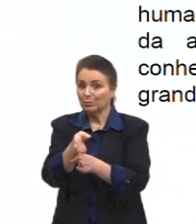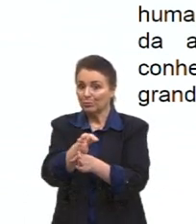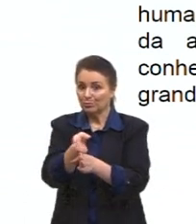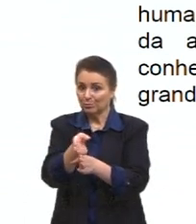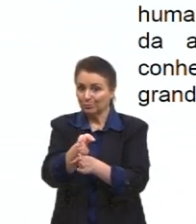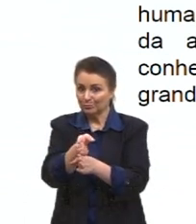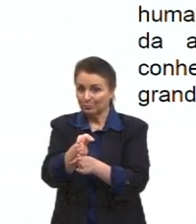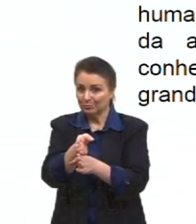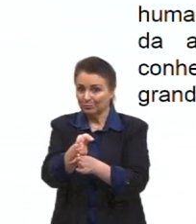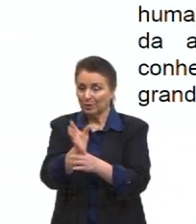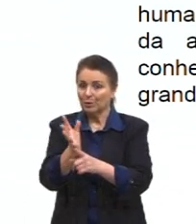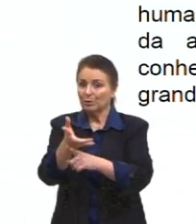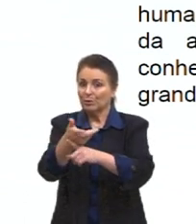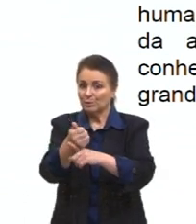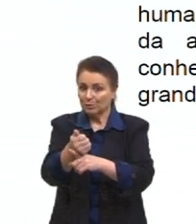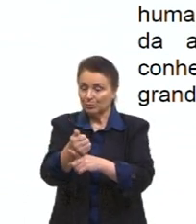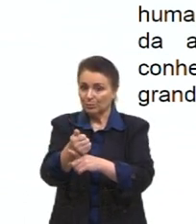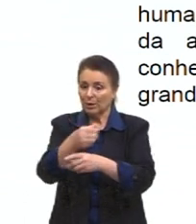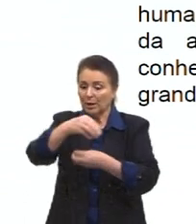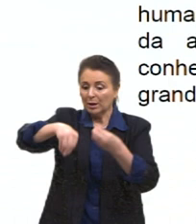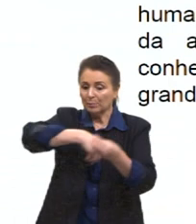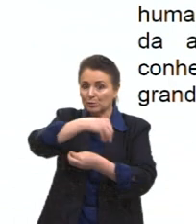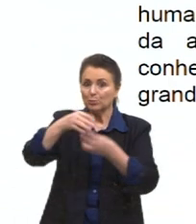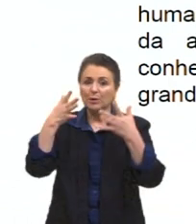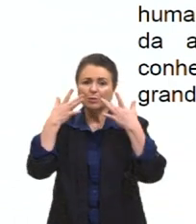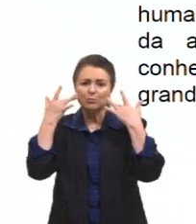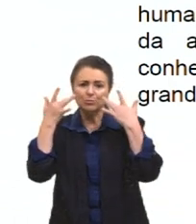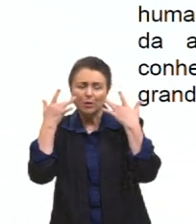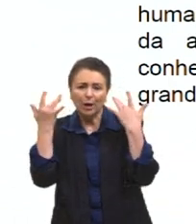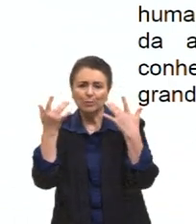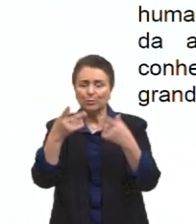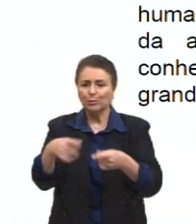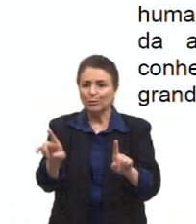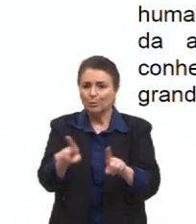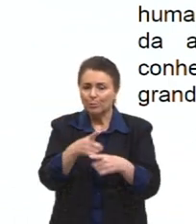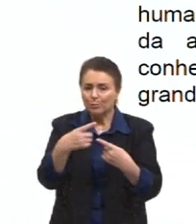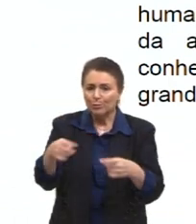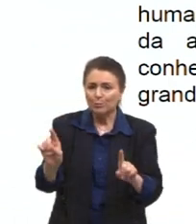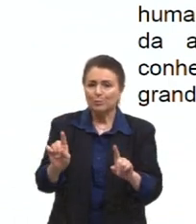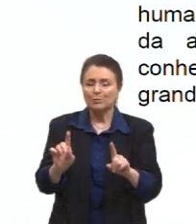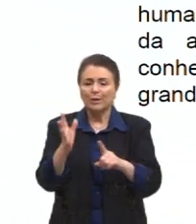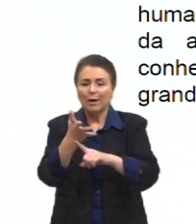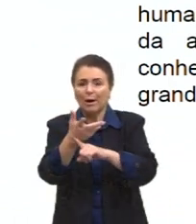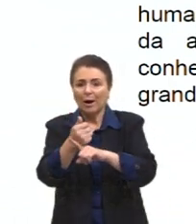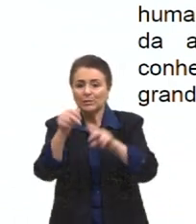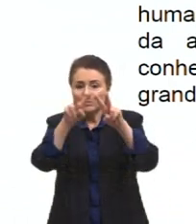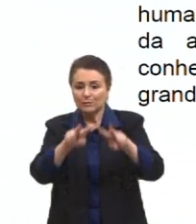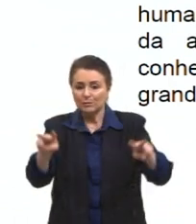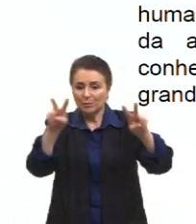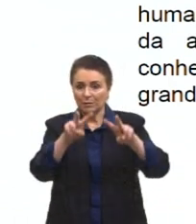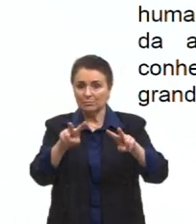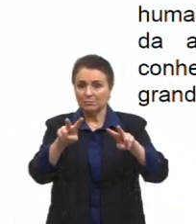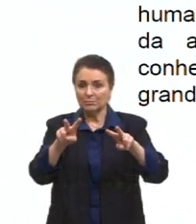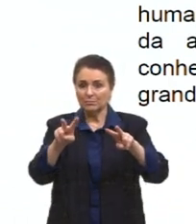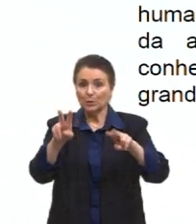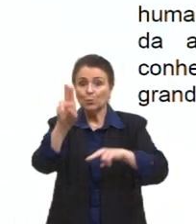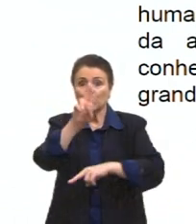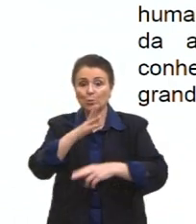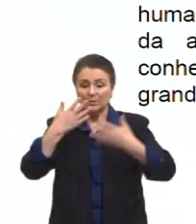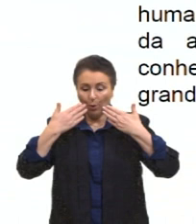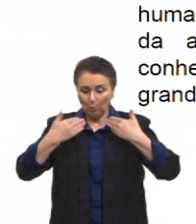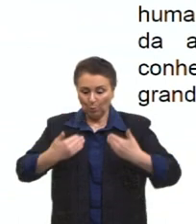mesclar diversas linguagens, como teatro, música, artes visuais, ou seja, é o uso do corpo, é o movimento,